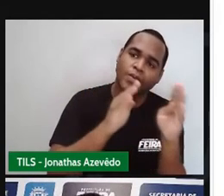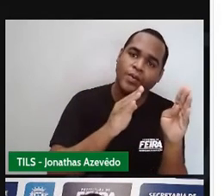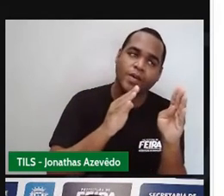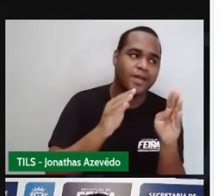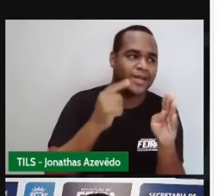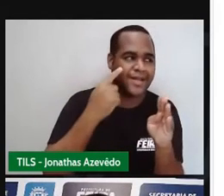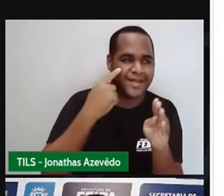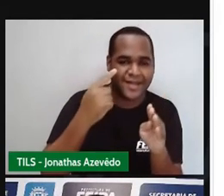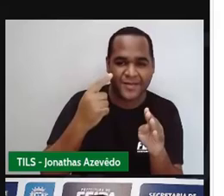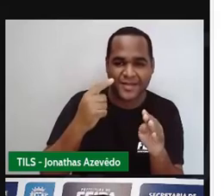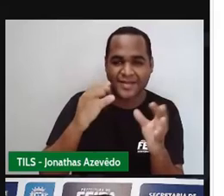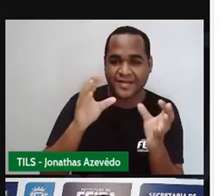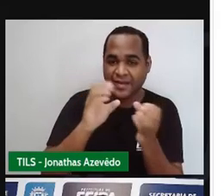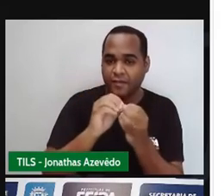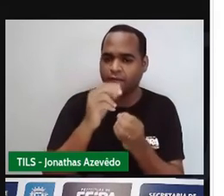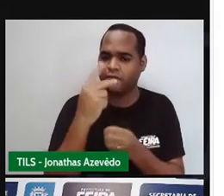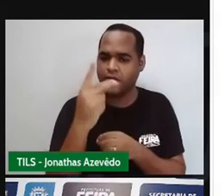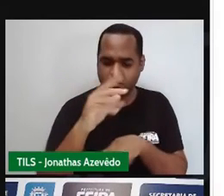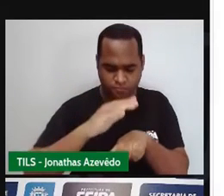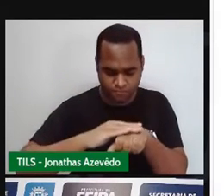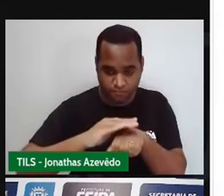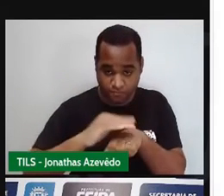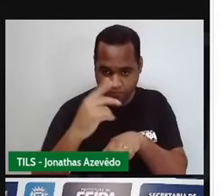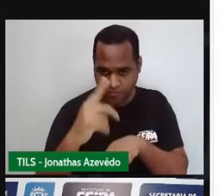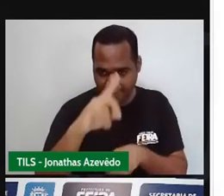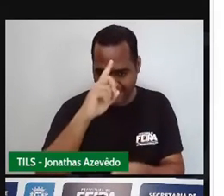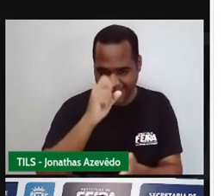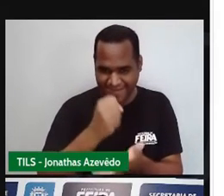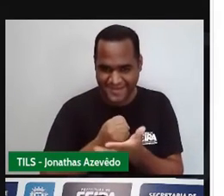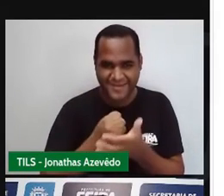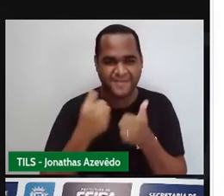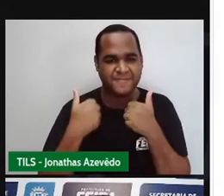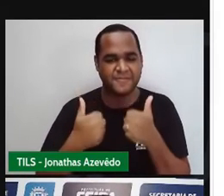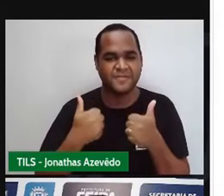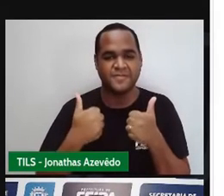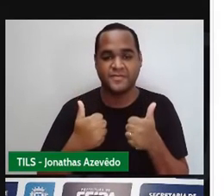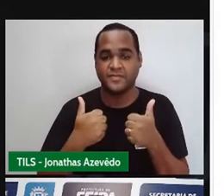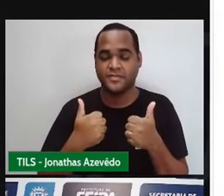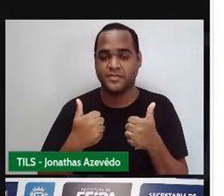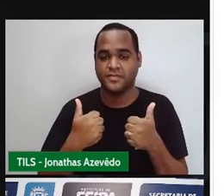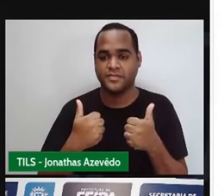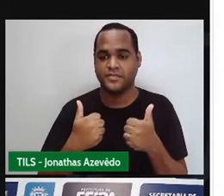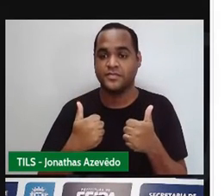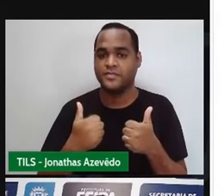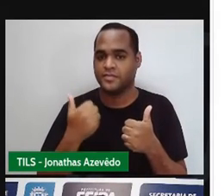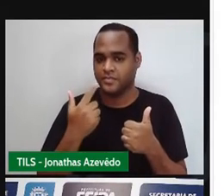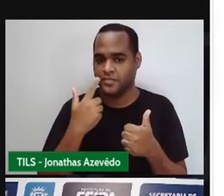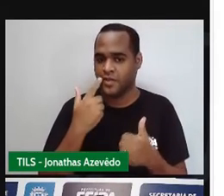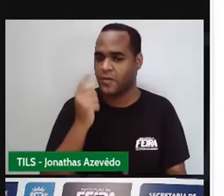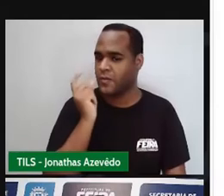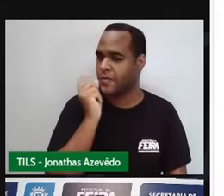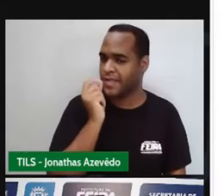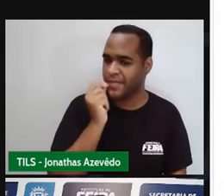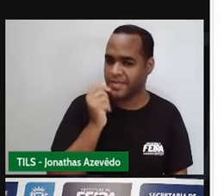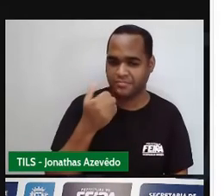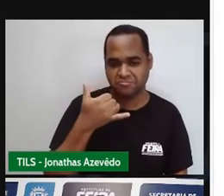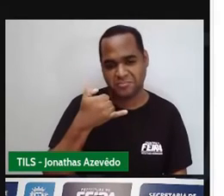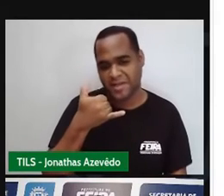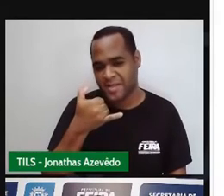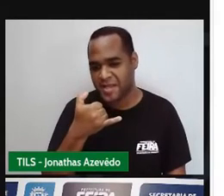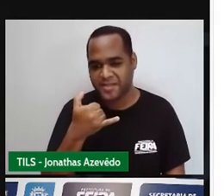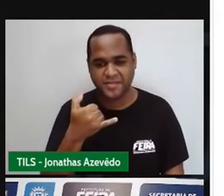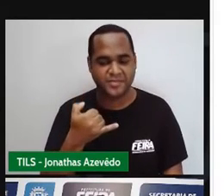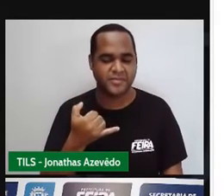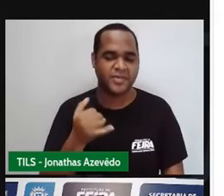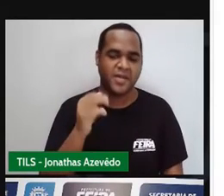o momento que está contigo é com você é sua vez tá? Então você vai poder usar um lápis aí uma caneta